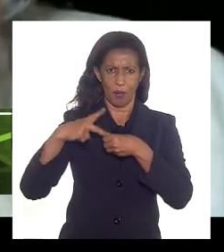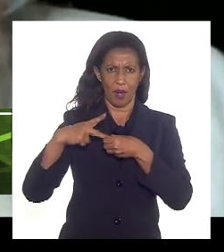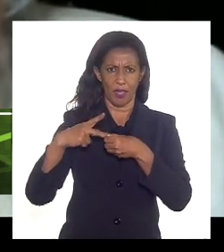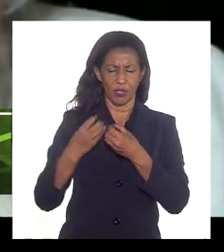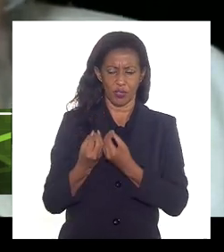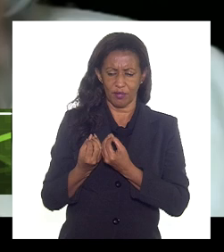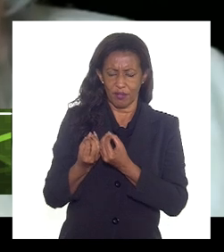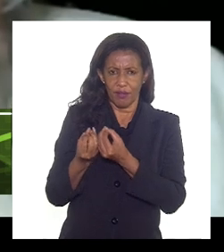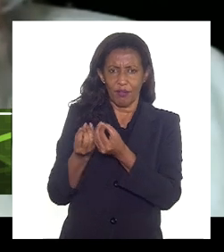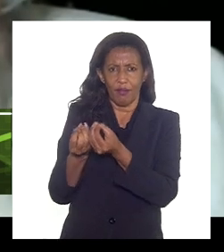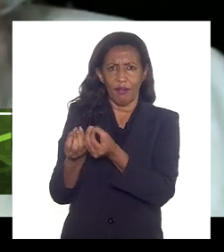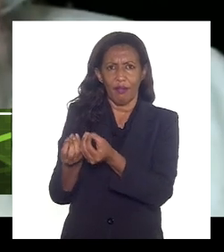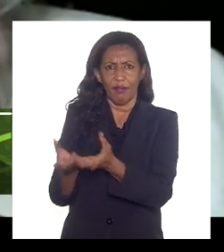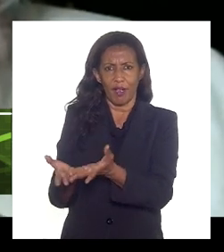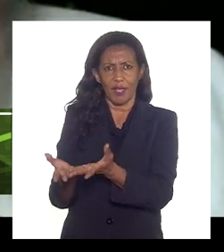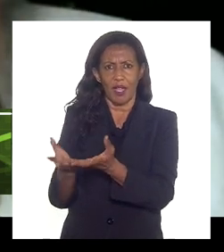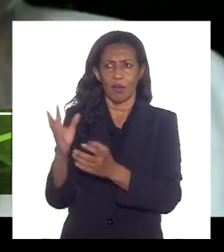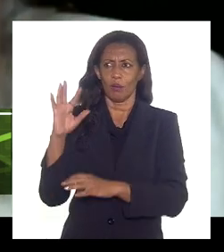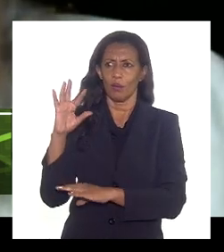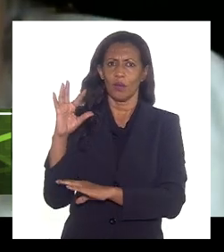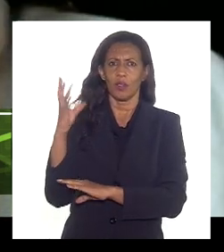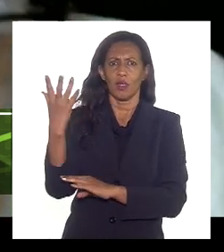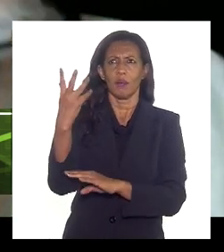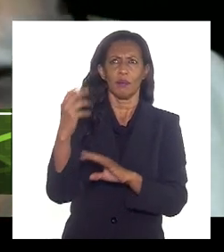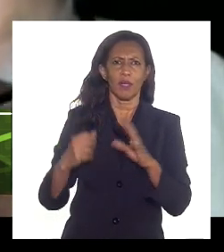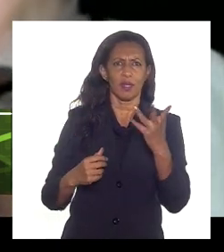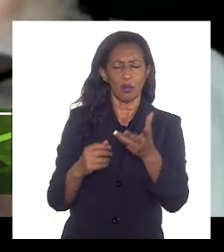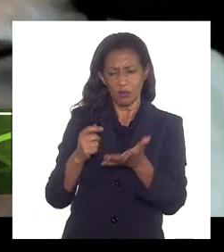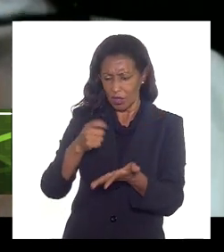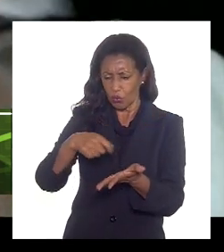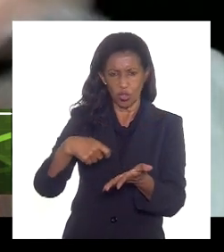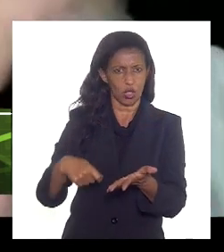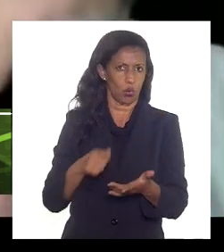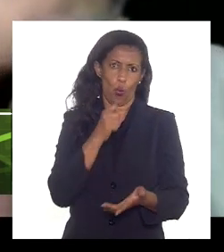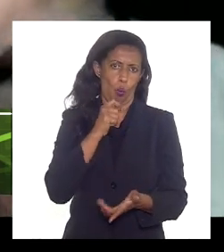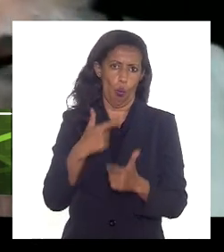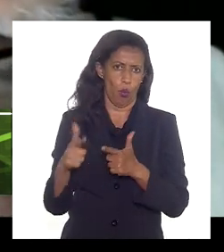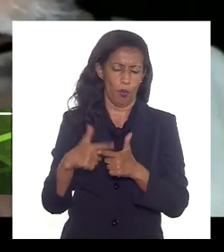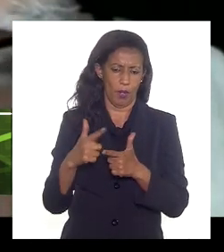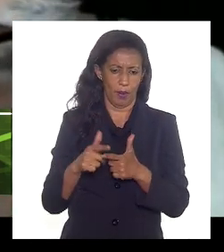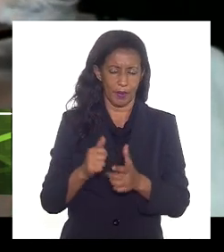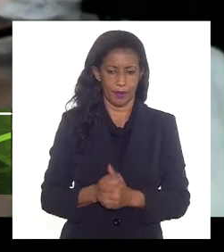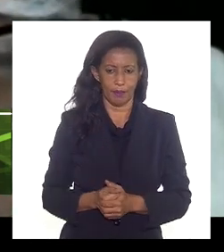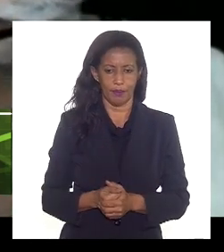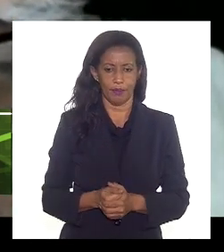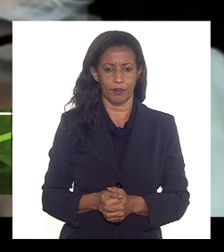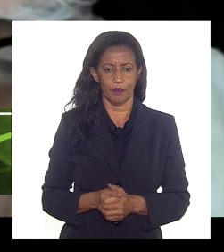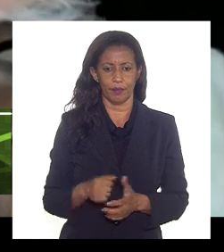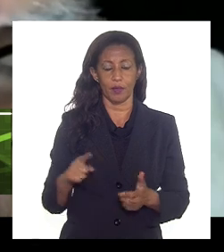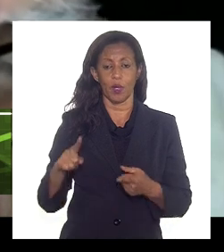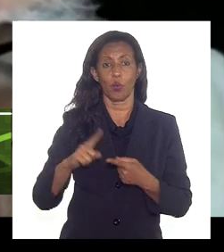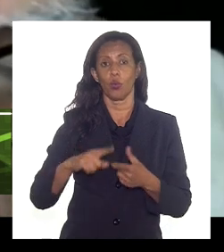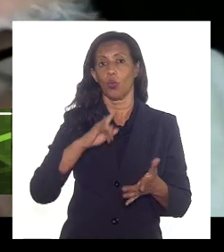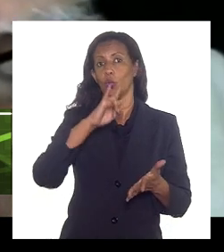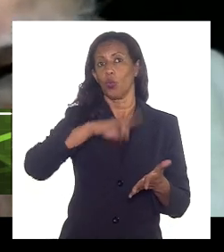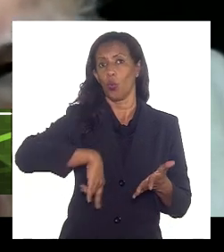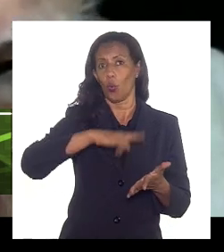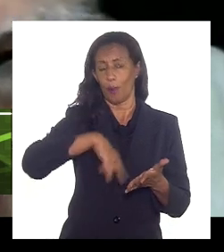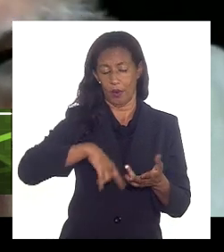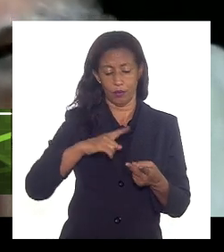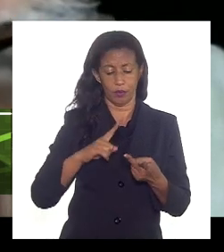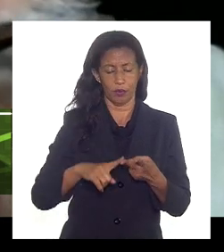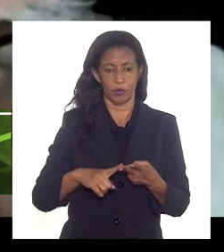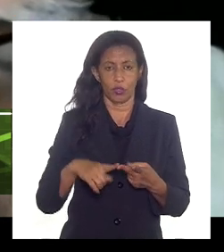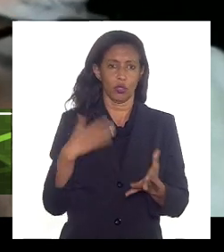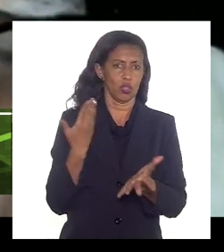por esse passivo ambiental está tudo isso escrito não há problema então seria documento de localização do Comperge